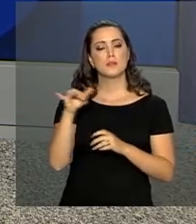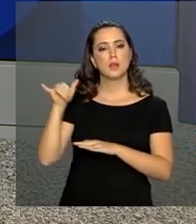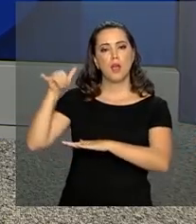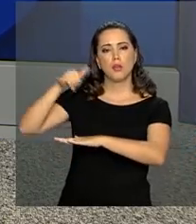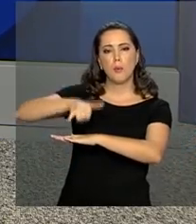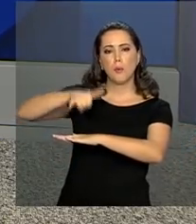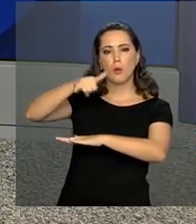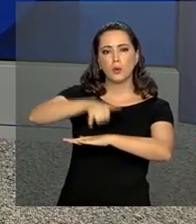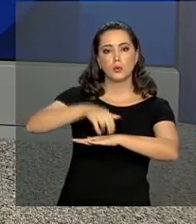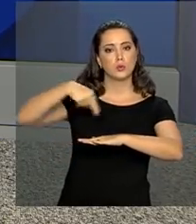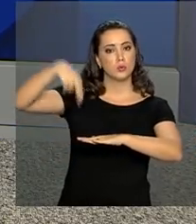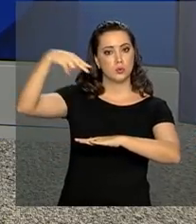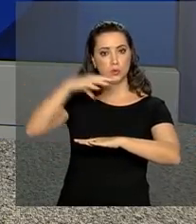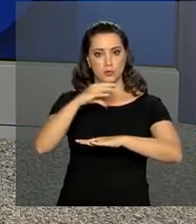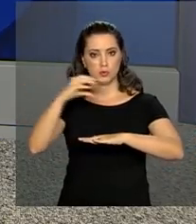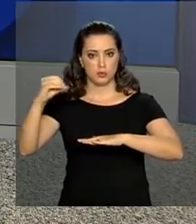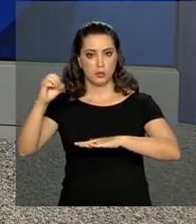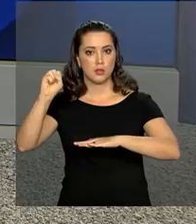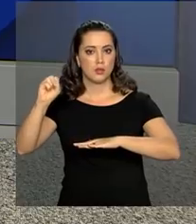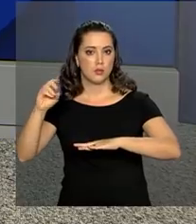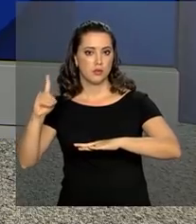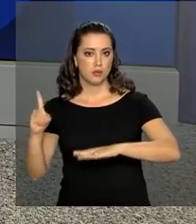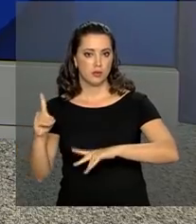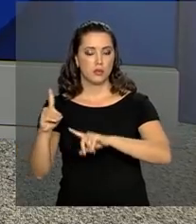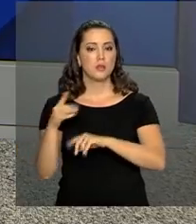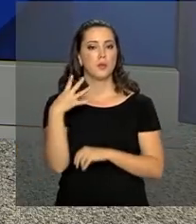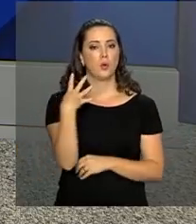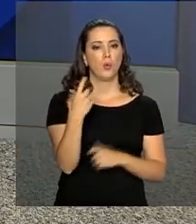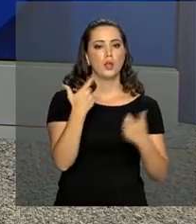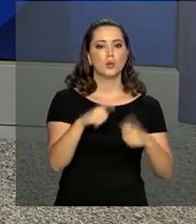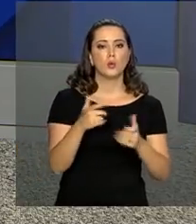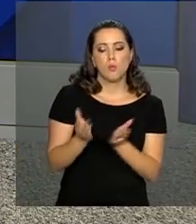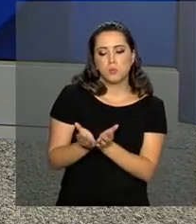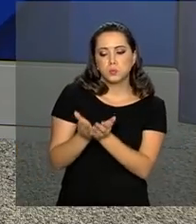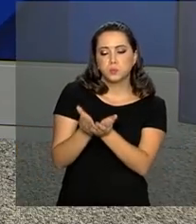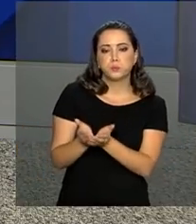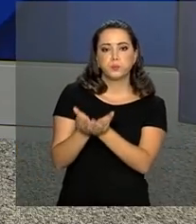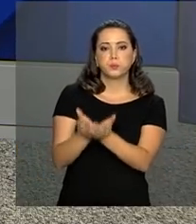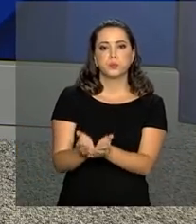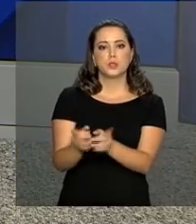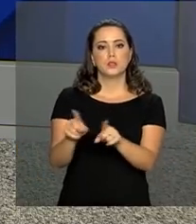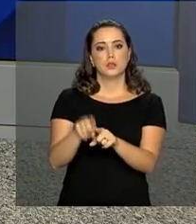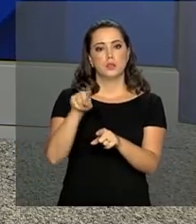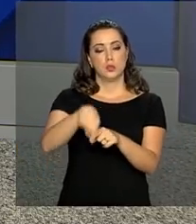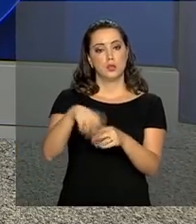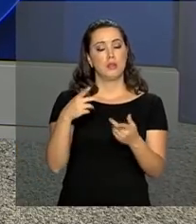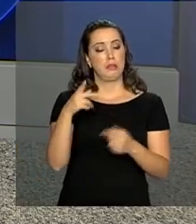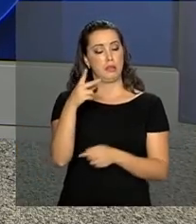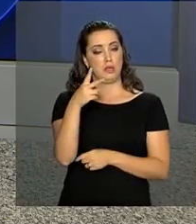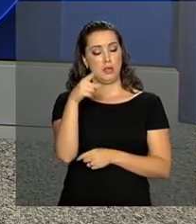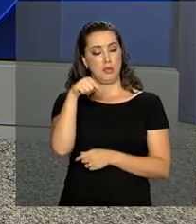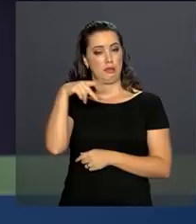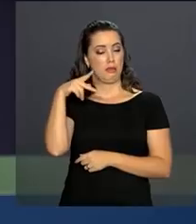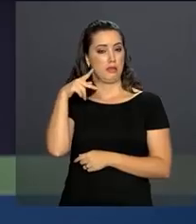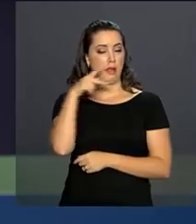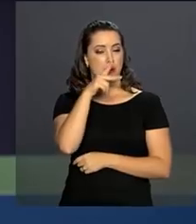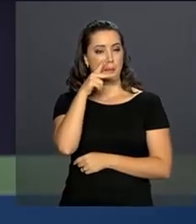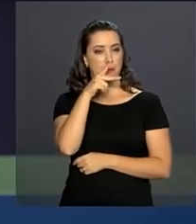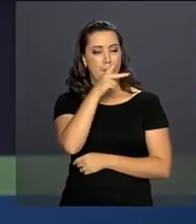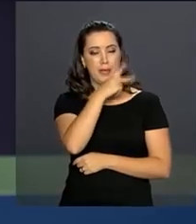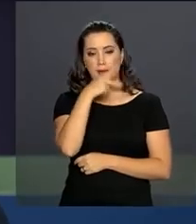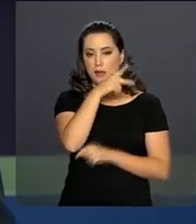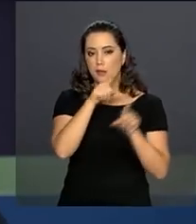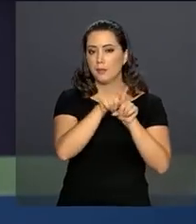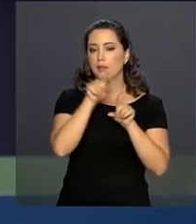Centro-Oeste e Sudeste, além de quatro terminais do Porto de Cabedelo, na Paraíba, e de Vitória, no Espírito Santo. Os